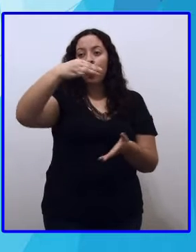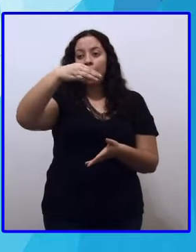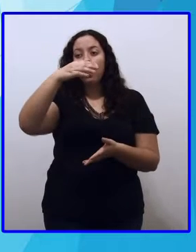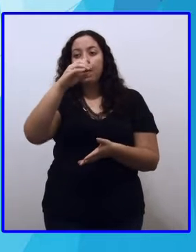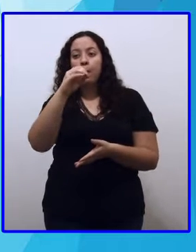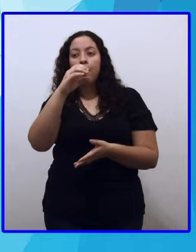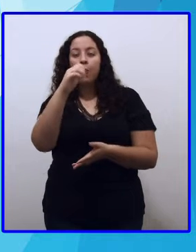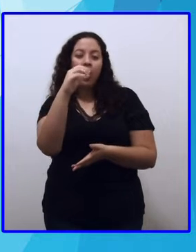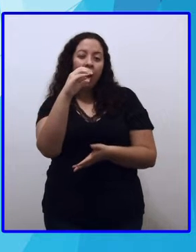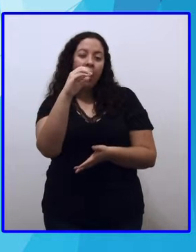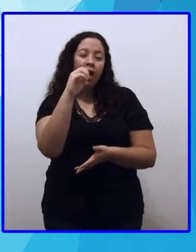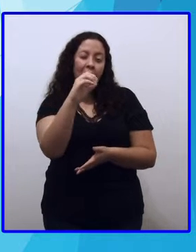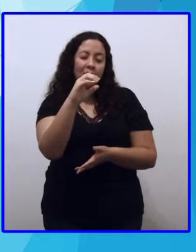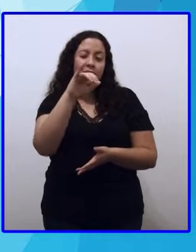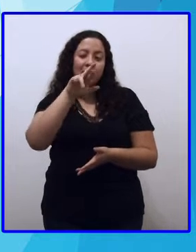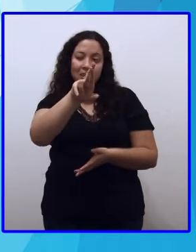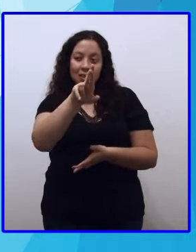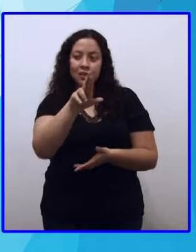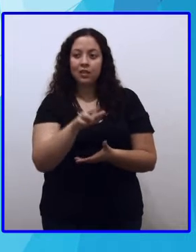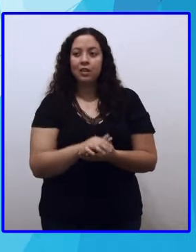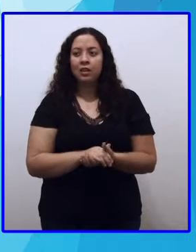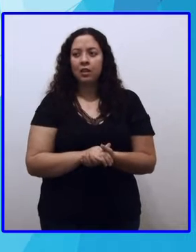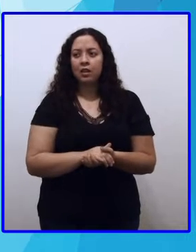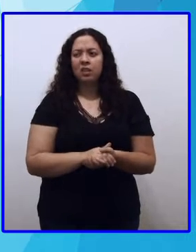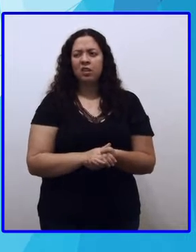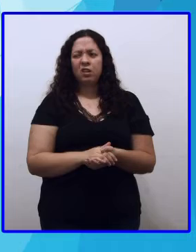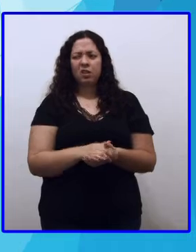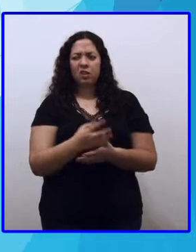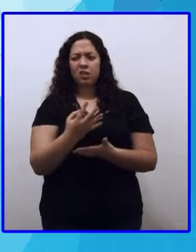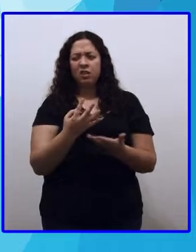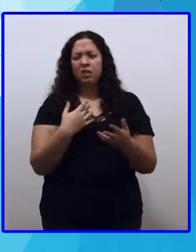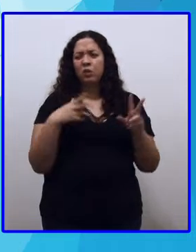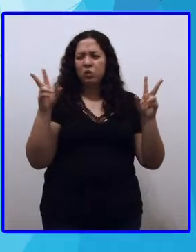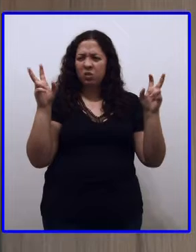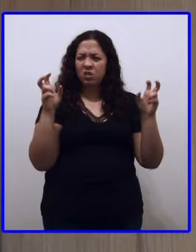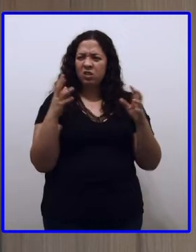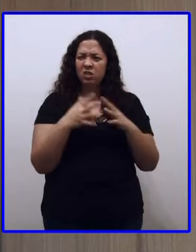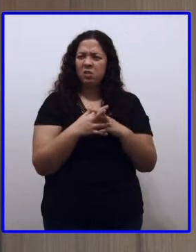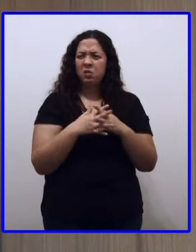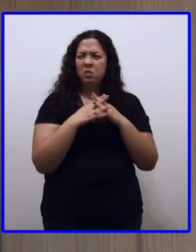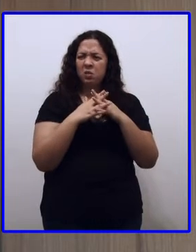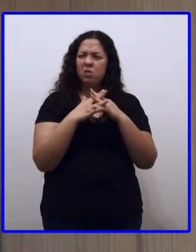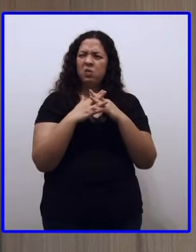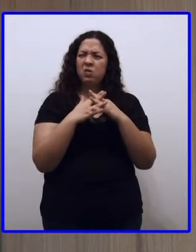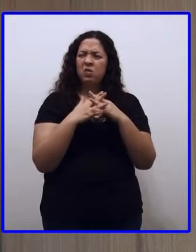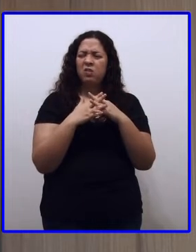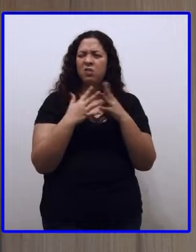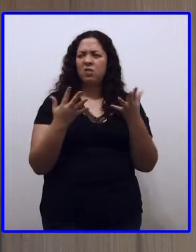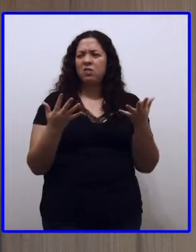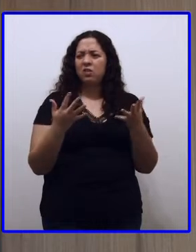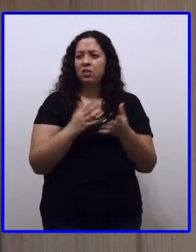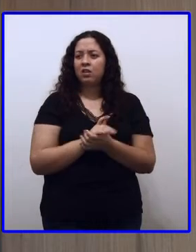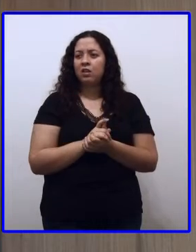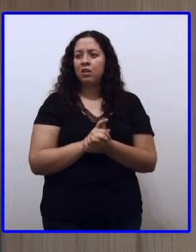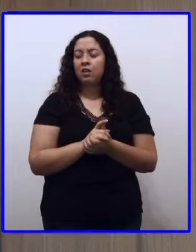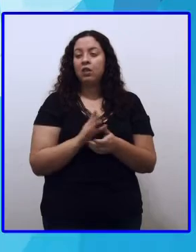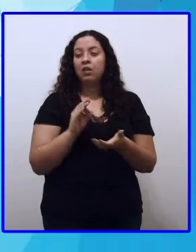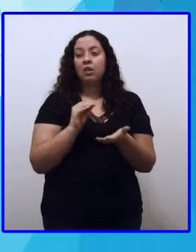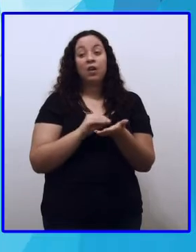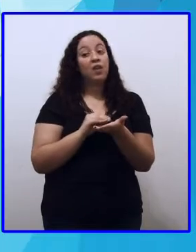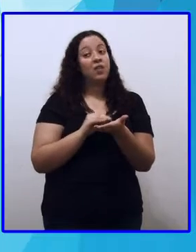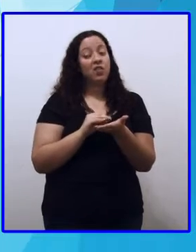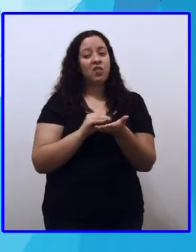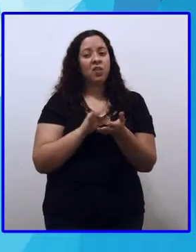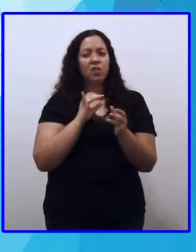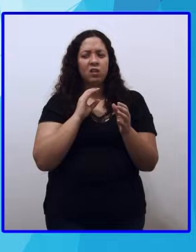para de preconceitos e empatia. Esse título está muito confuso, né? Porque está faltando alguma coisa super importante. Vamos